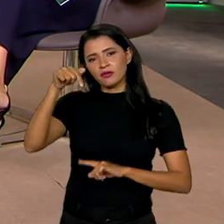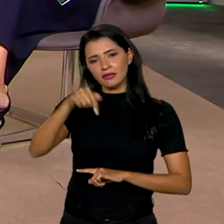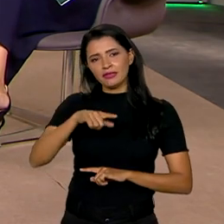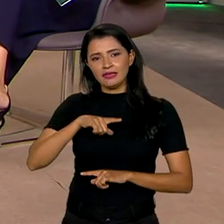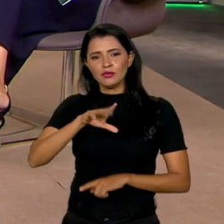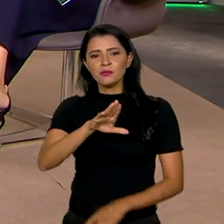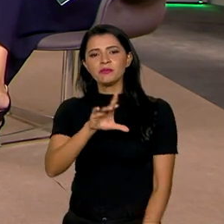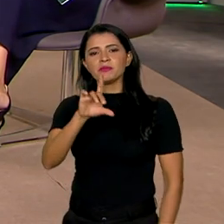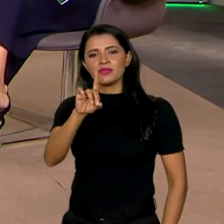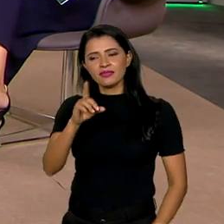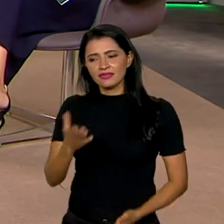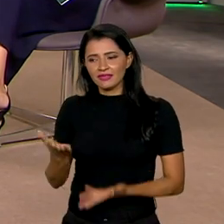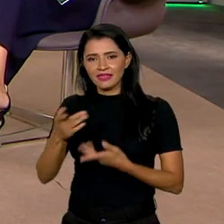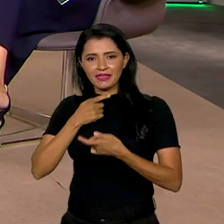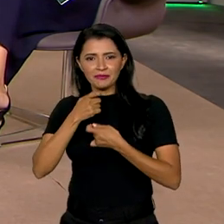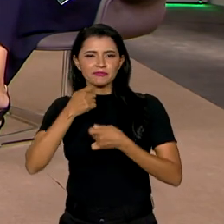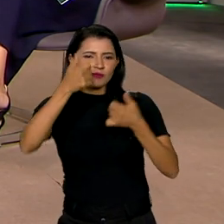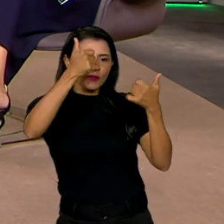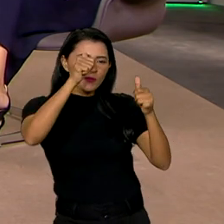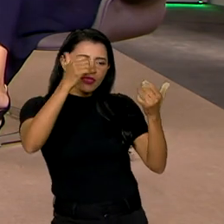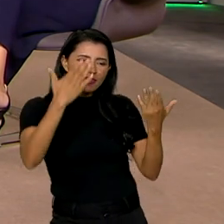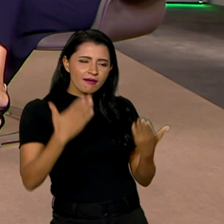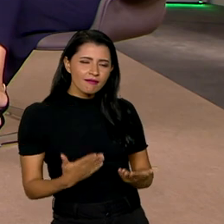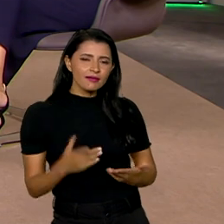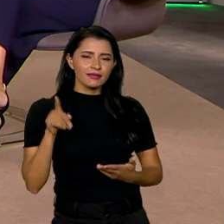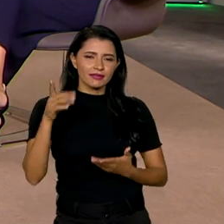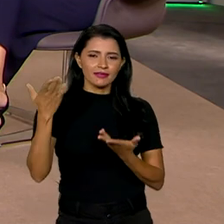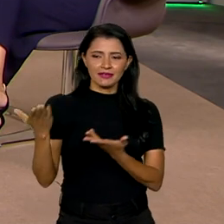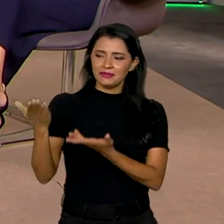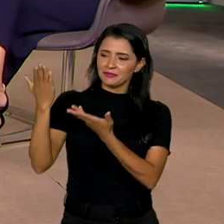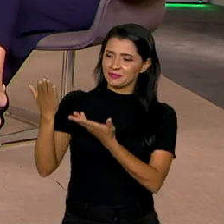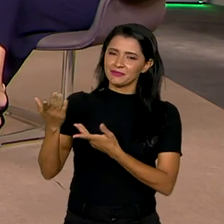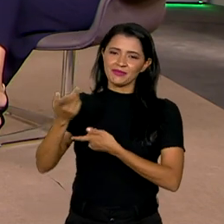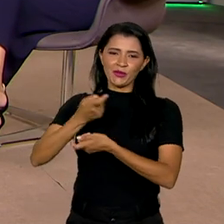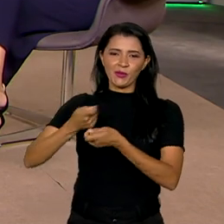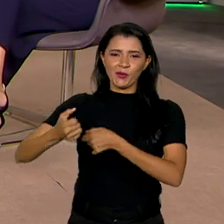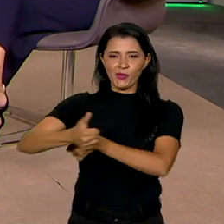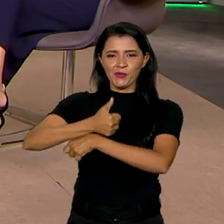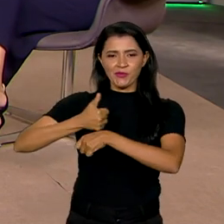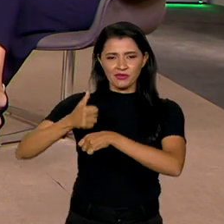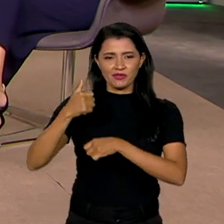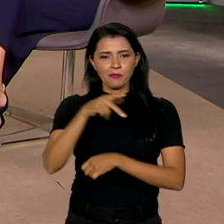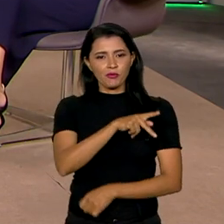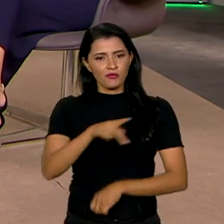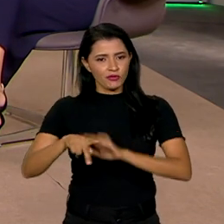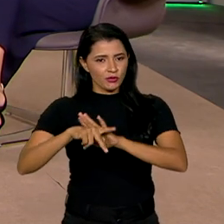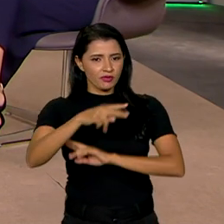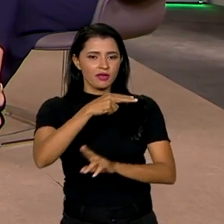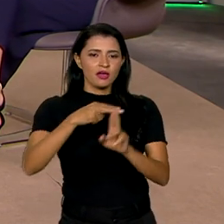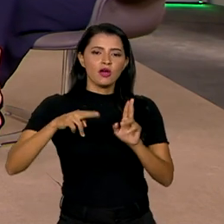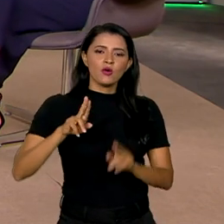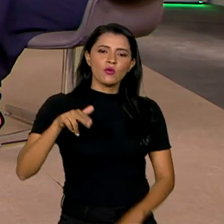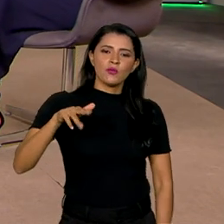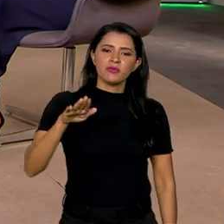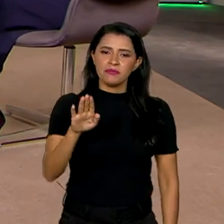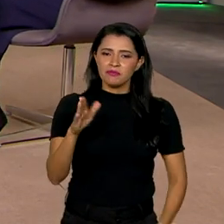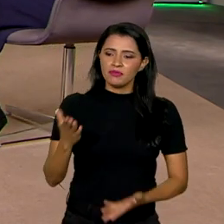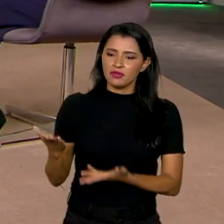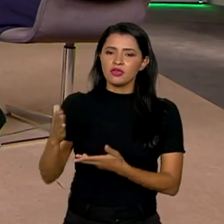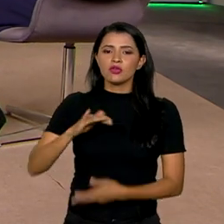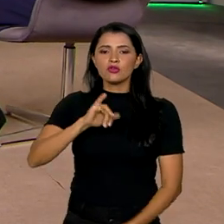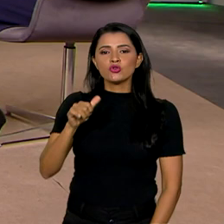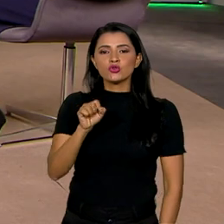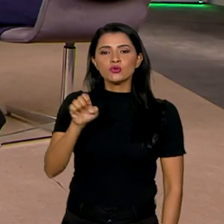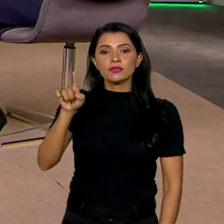estúdio do Brasil em Dia, vai fazer uma análise desse cenário, é o economista e professor da Universidade de Brasília, José Luiz Oreiro.